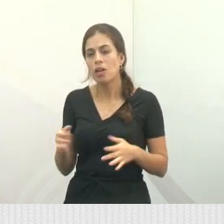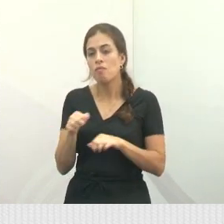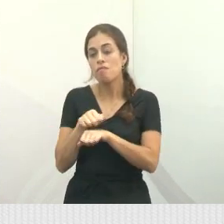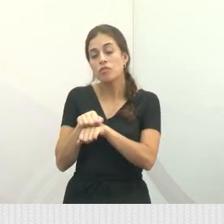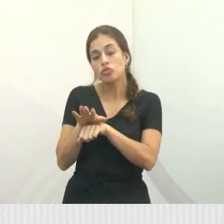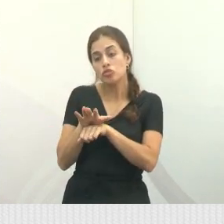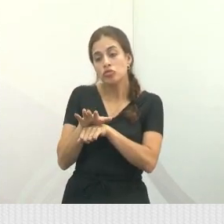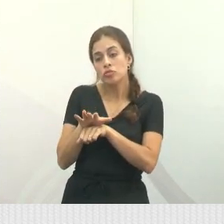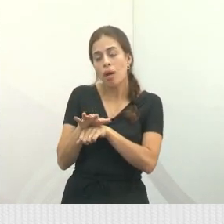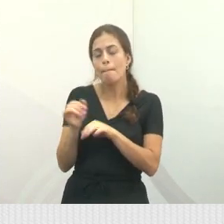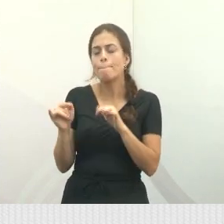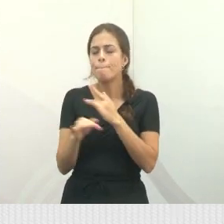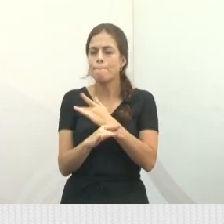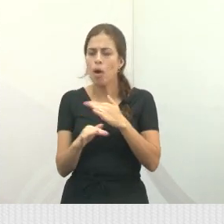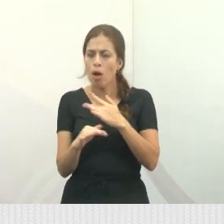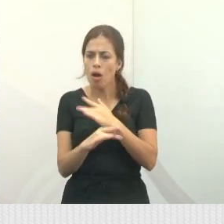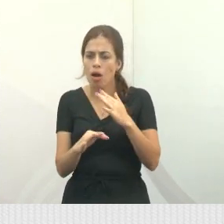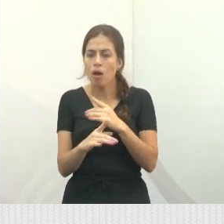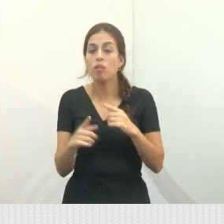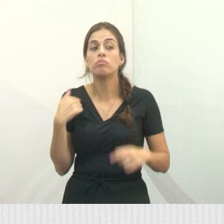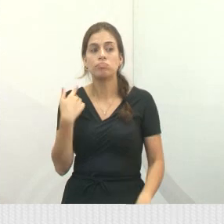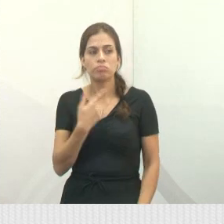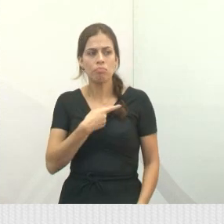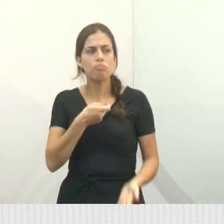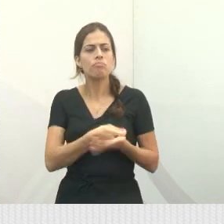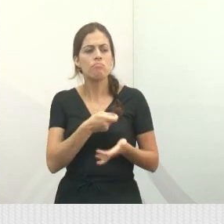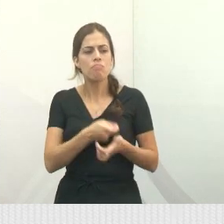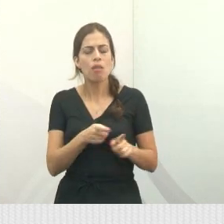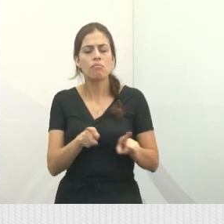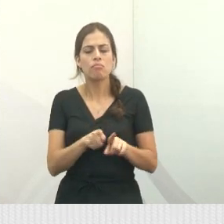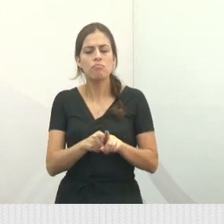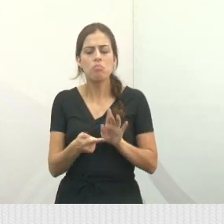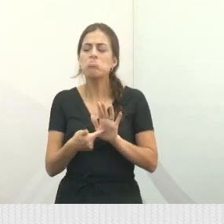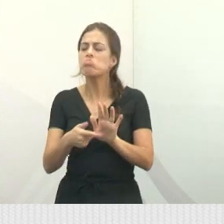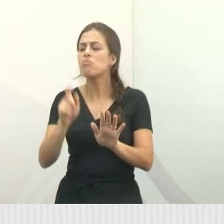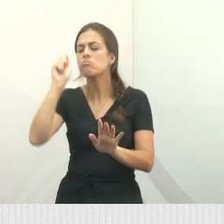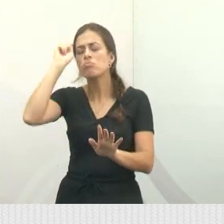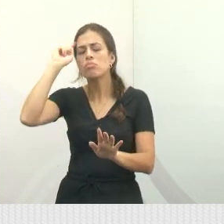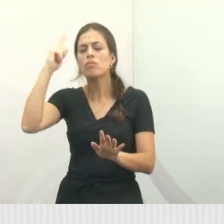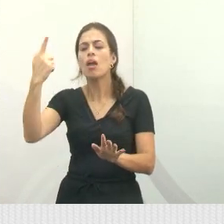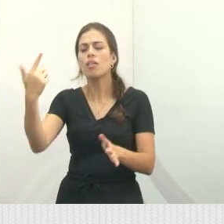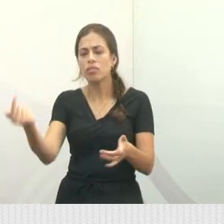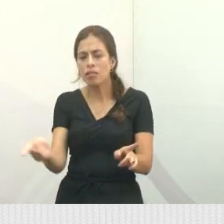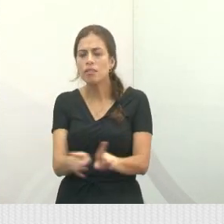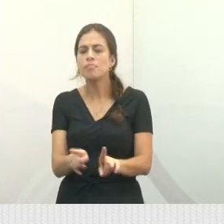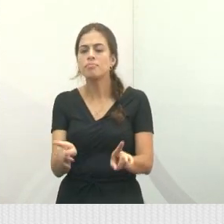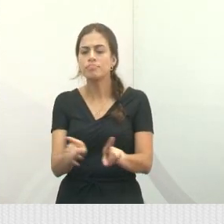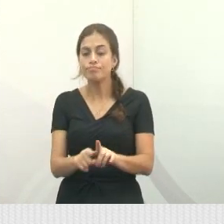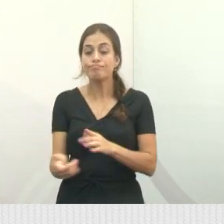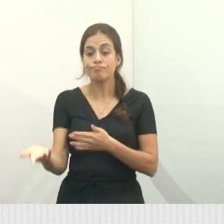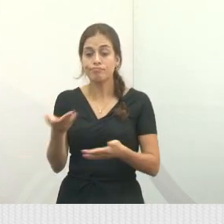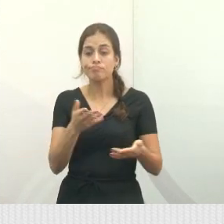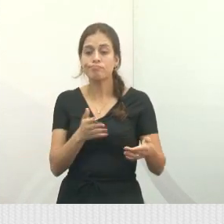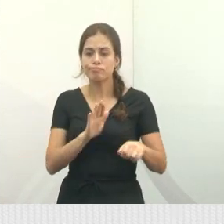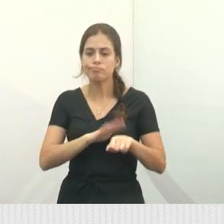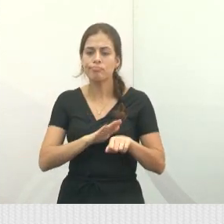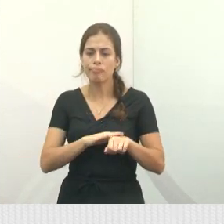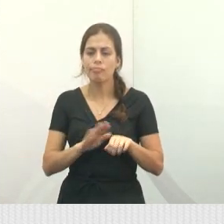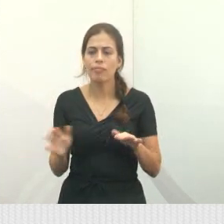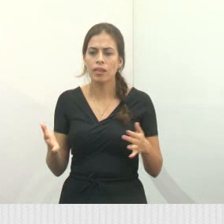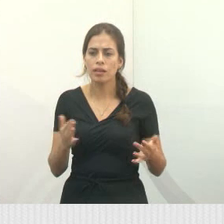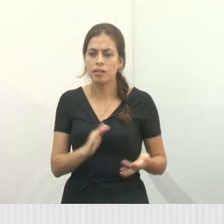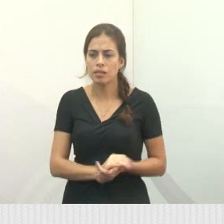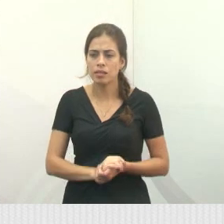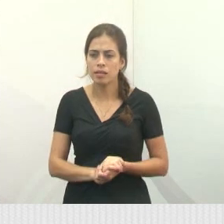Além desse vereador cobrar, ele também ajuda aí nas ideias. Então, que isso aí seja realizado. Pode mostrar o